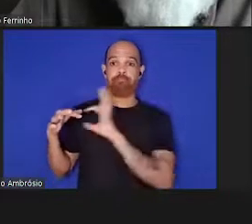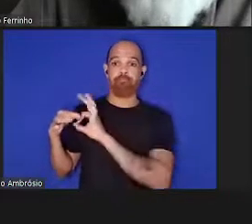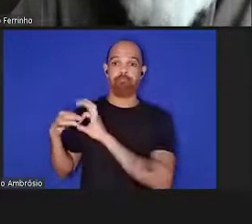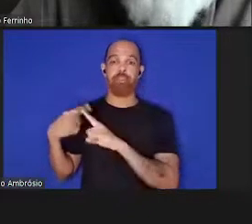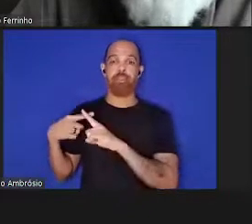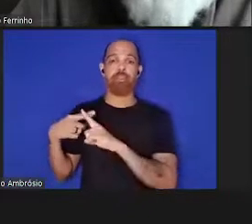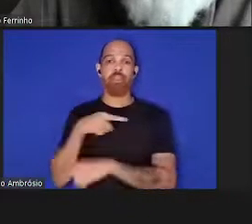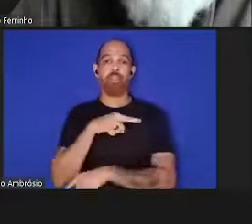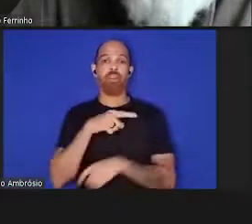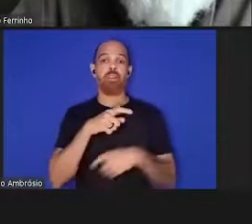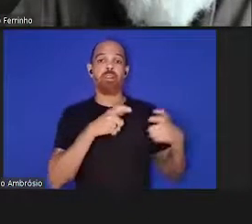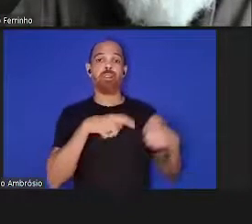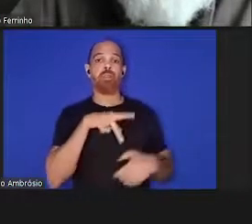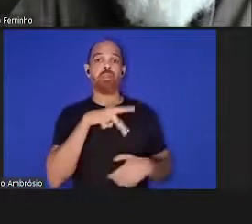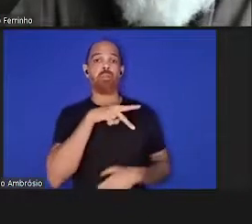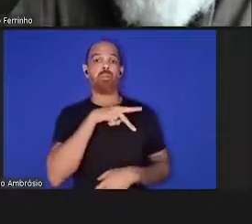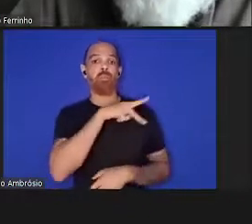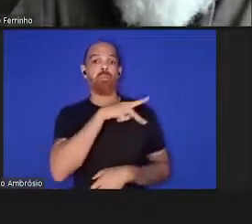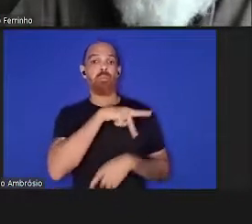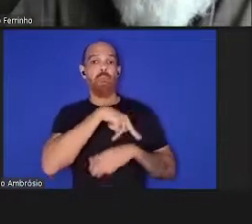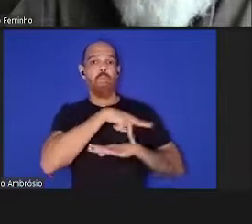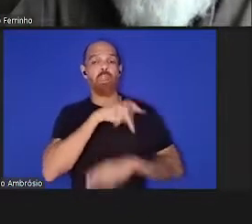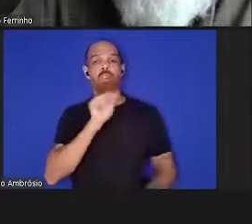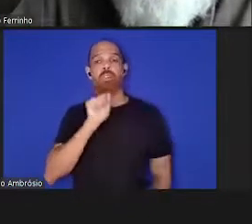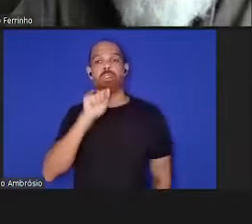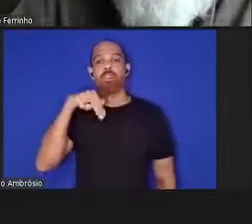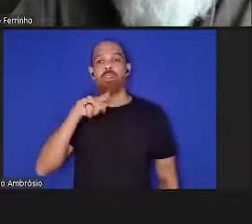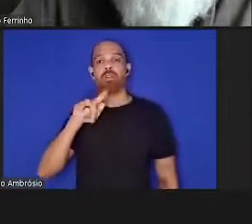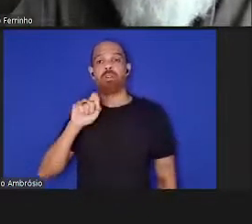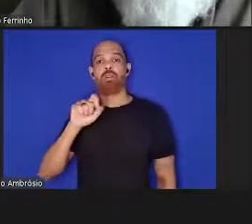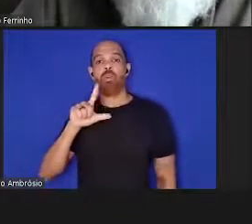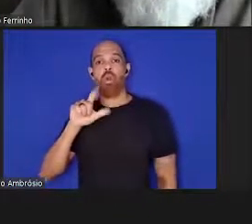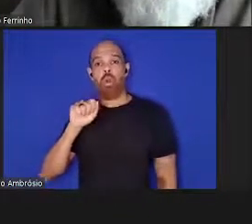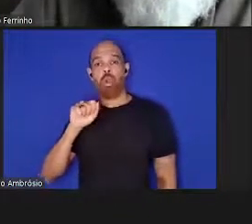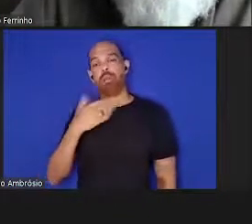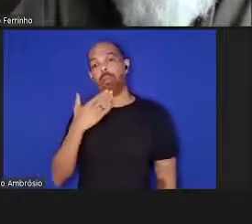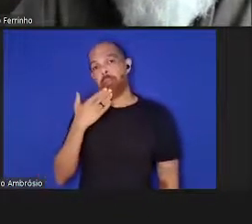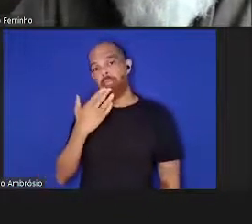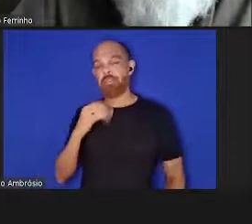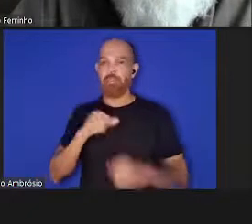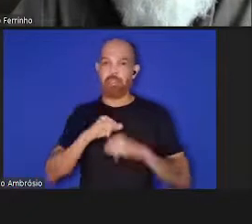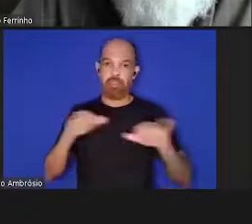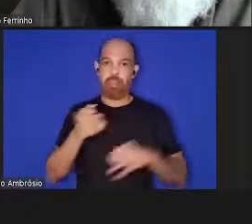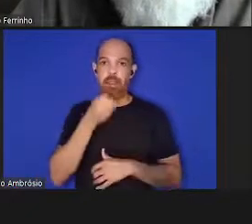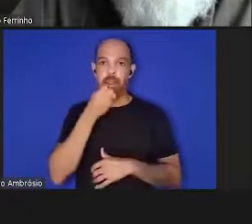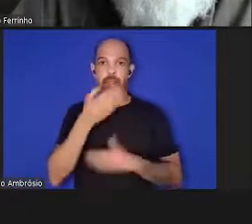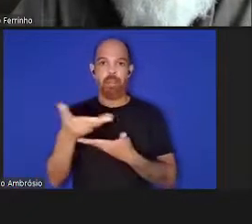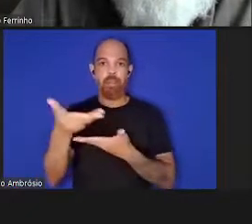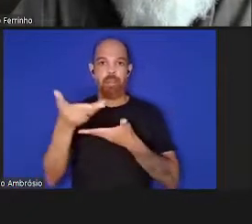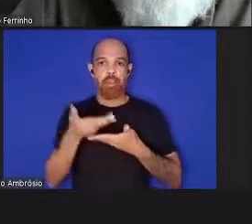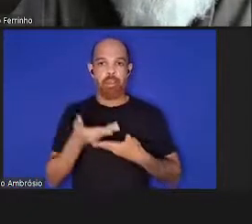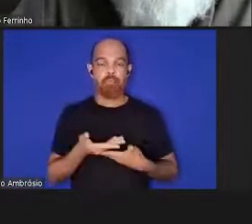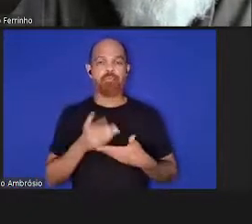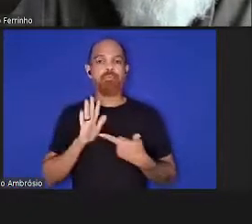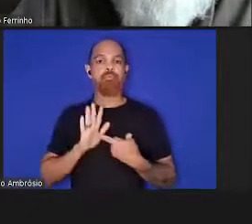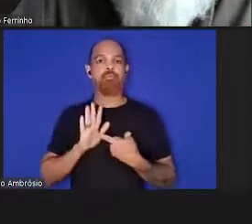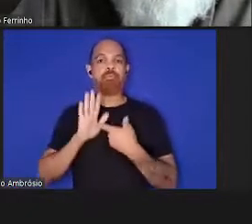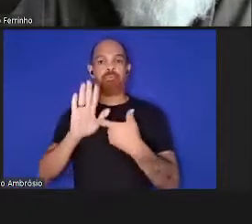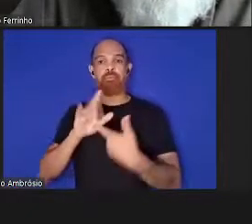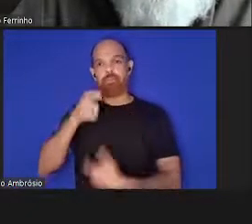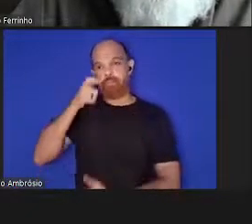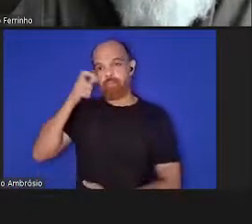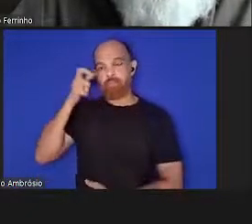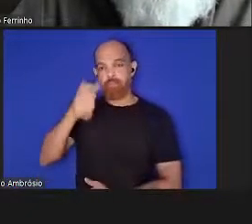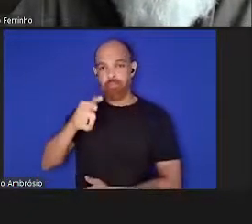Angola, e pediu-me para vos dar as boas-vindas, e demonstrar o interesse da